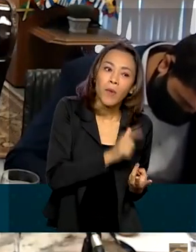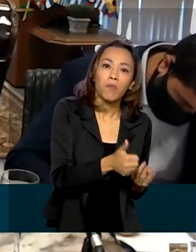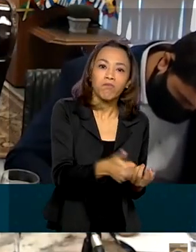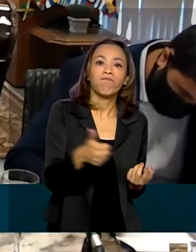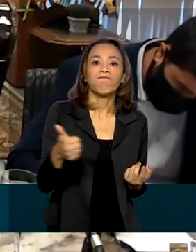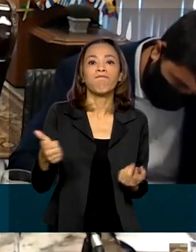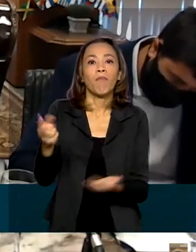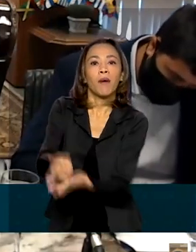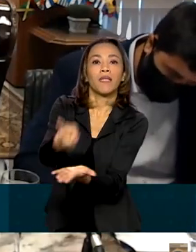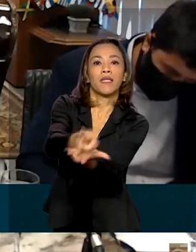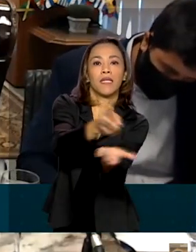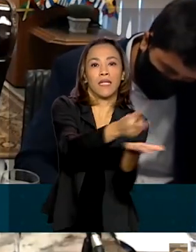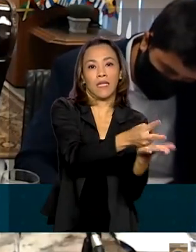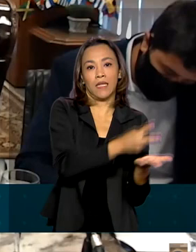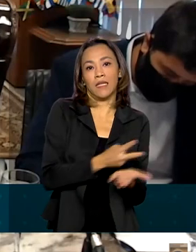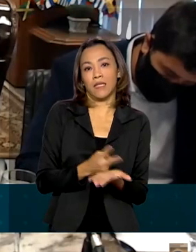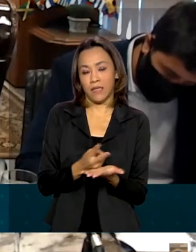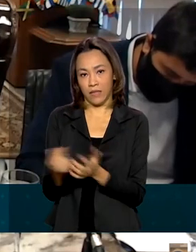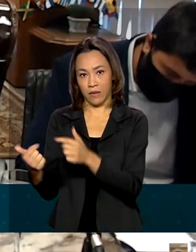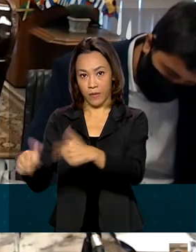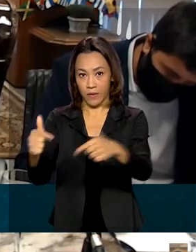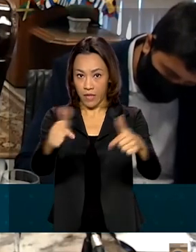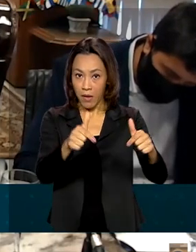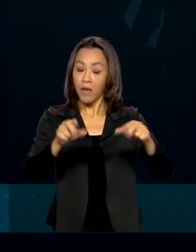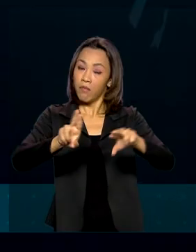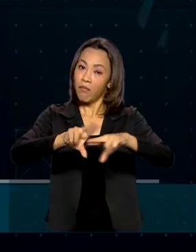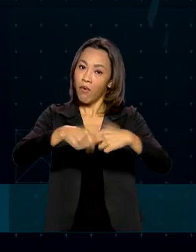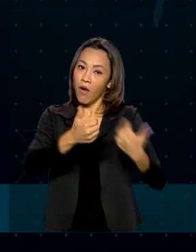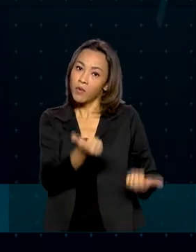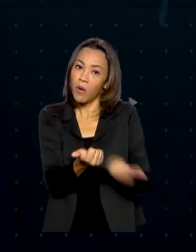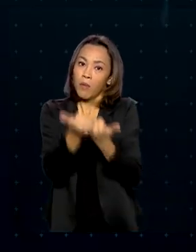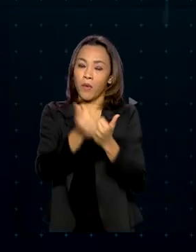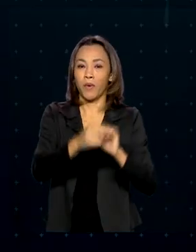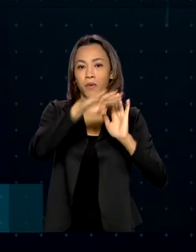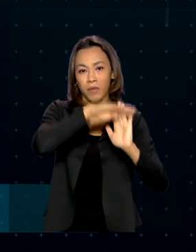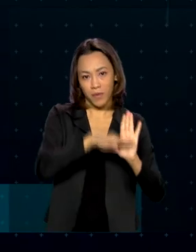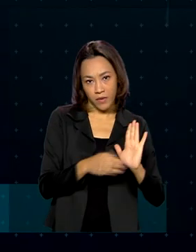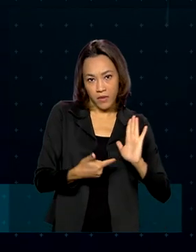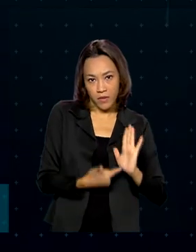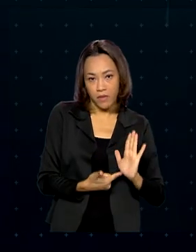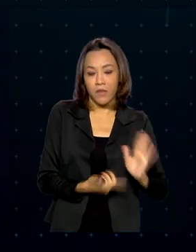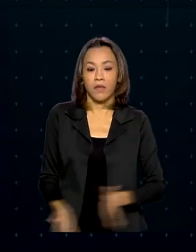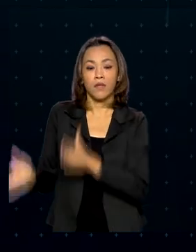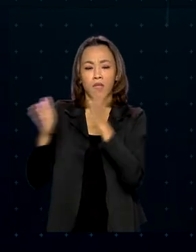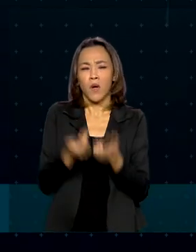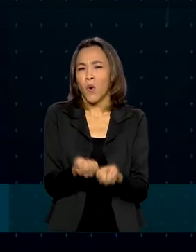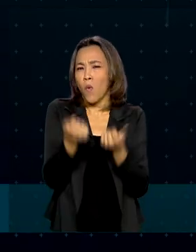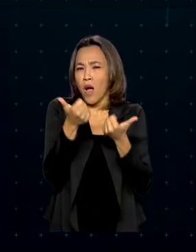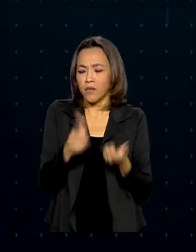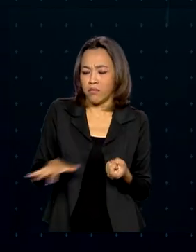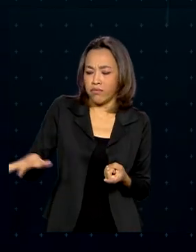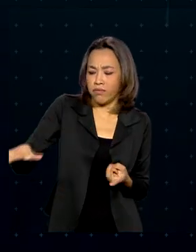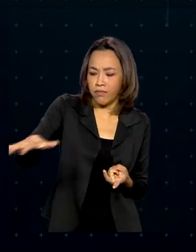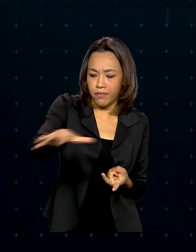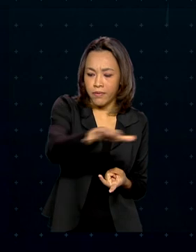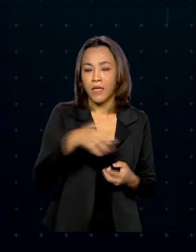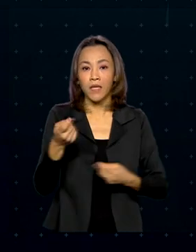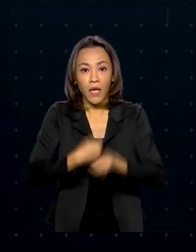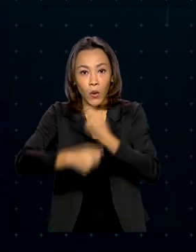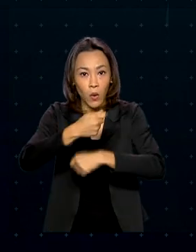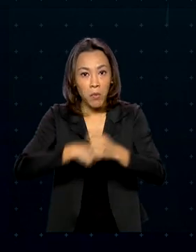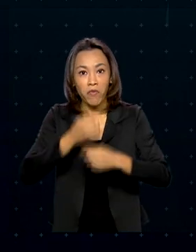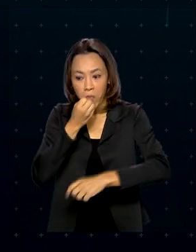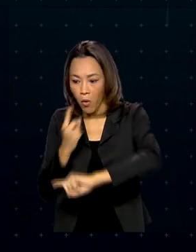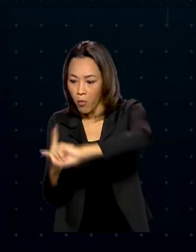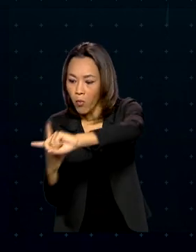provisória do emprego vinda desse programa. Quase todos os setores da economia tiveram saldo positivo na